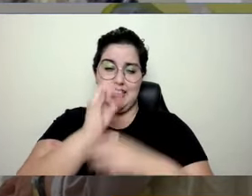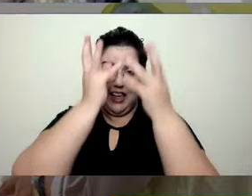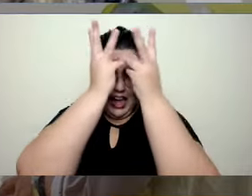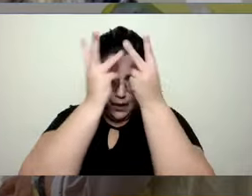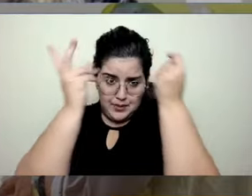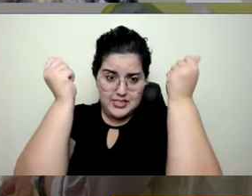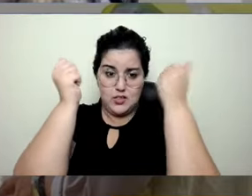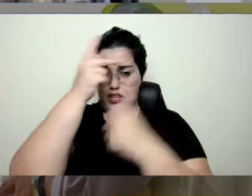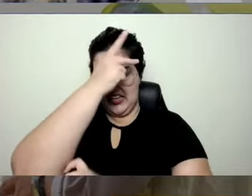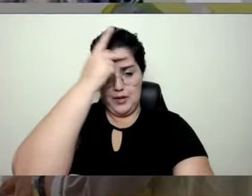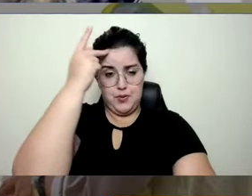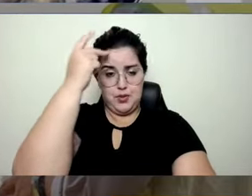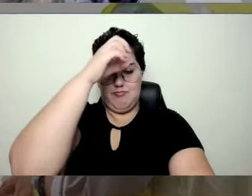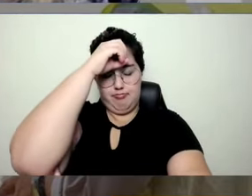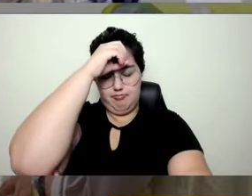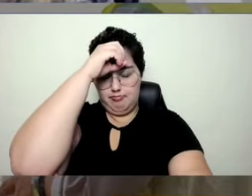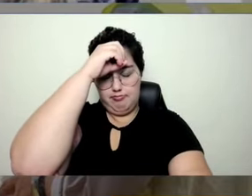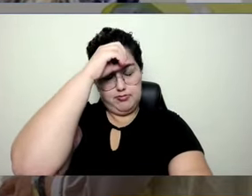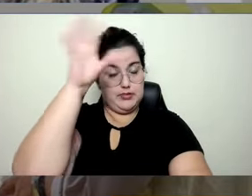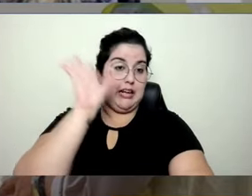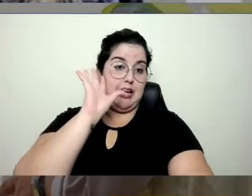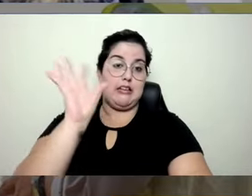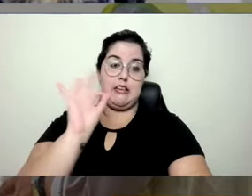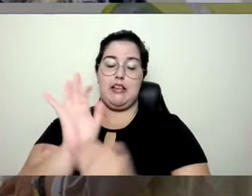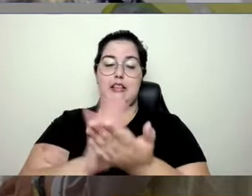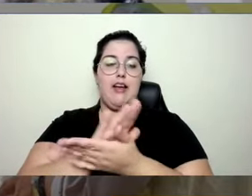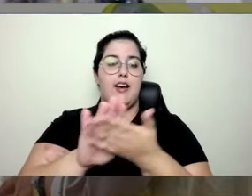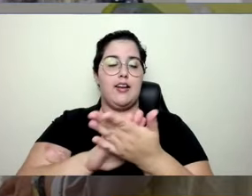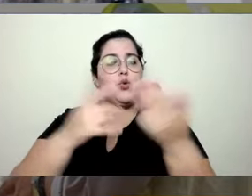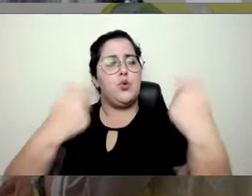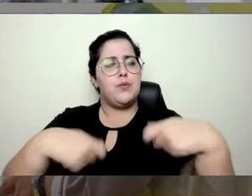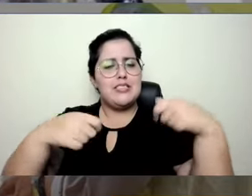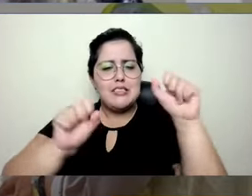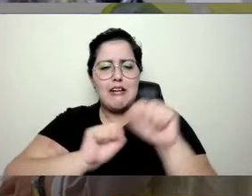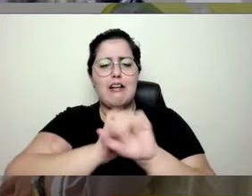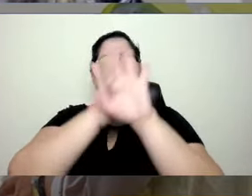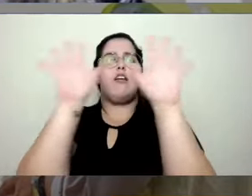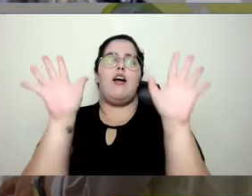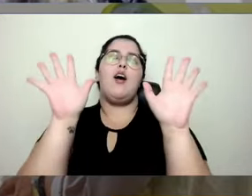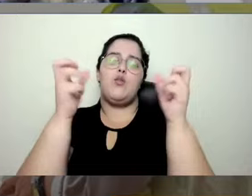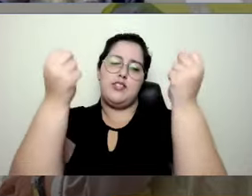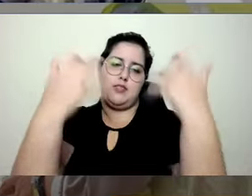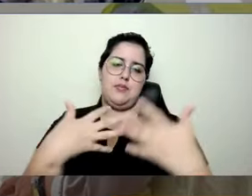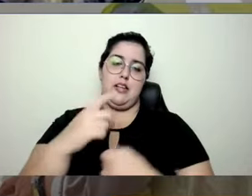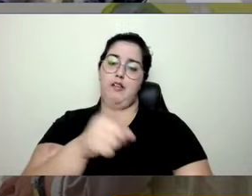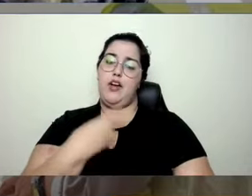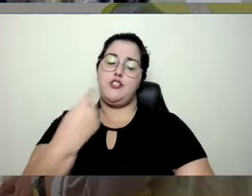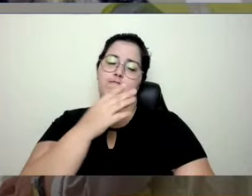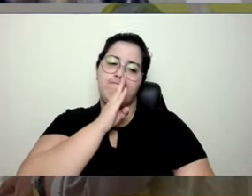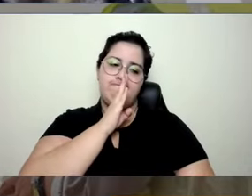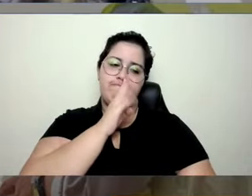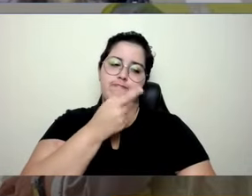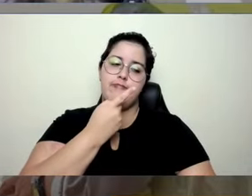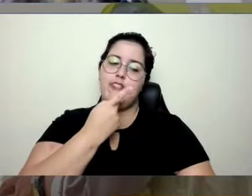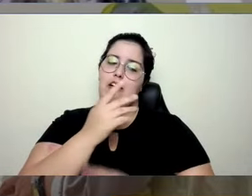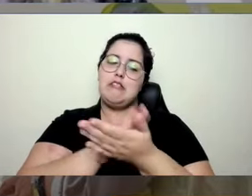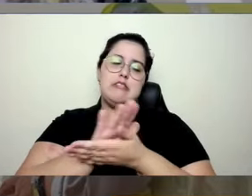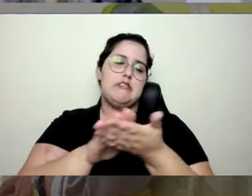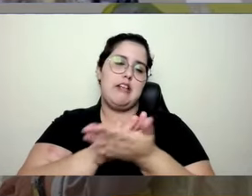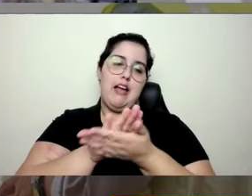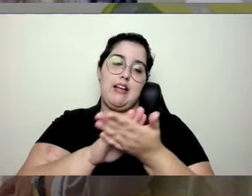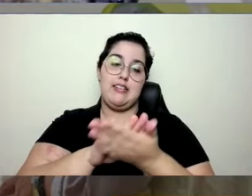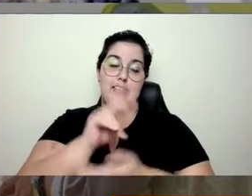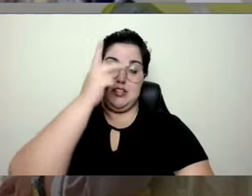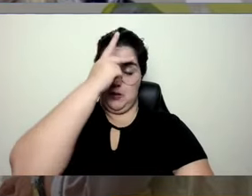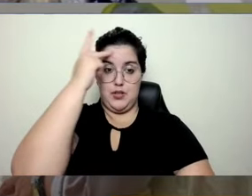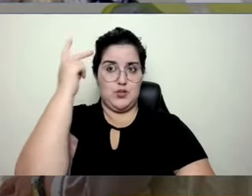tem repertório, aí não dá, e a gente fica quieto, a gente não levanta a mão e fica